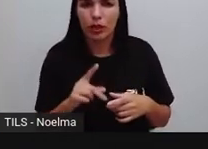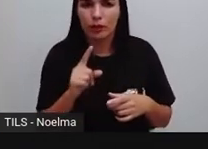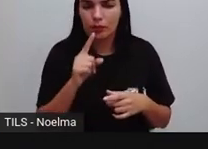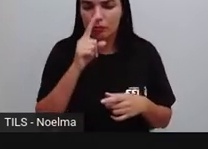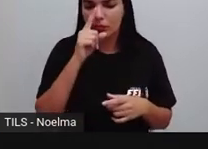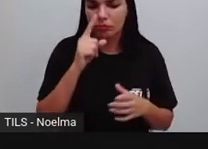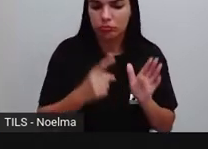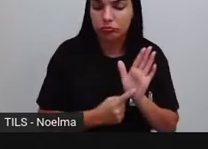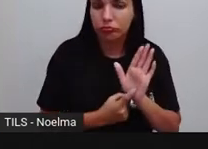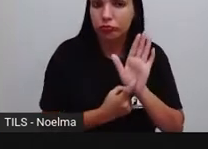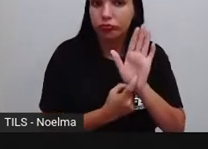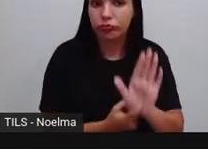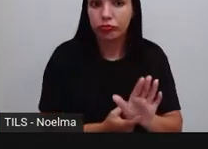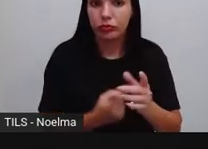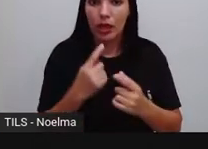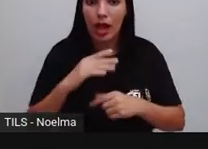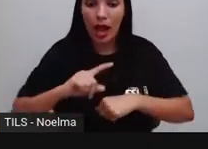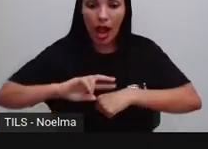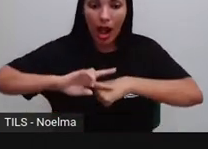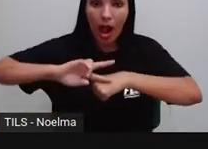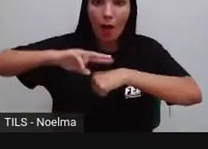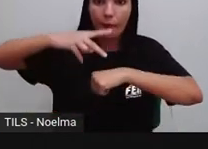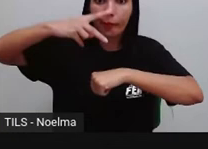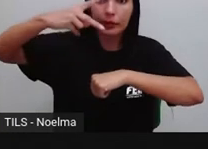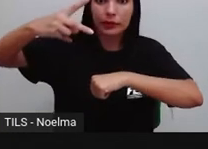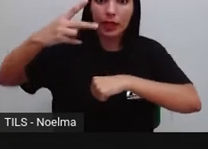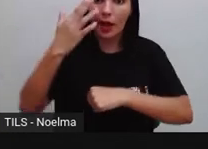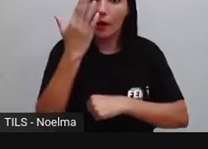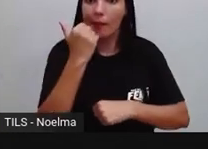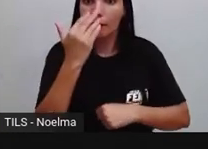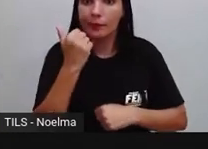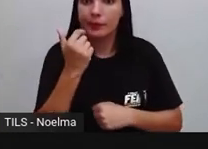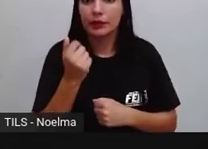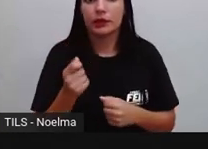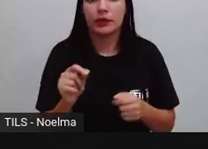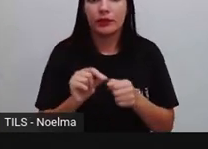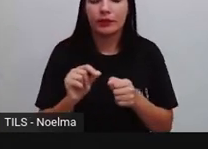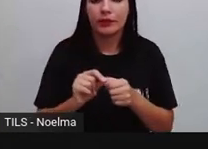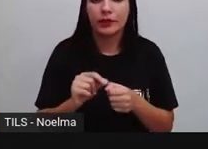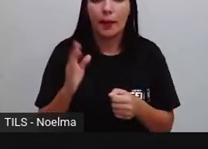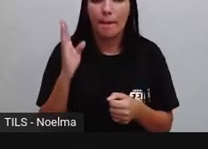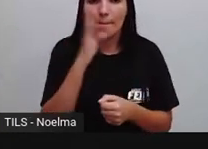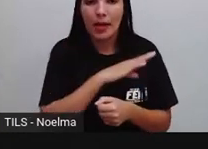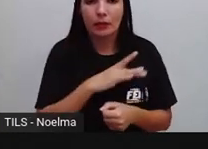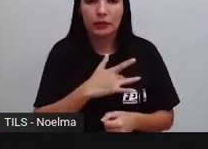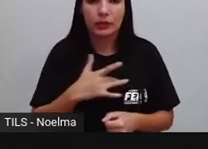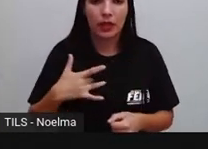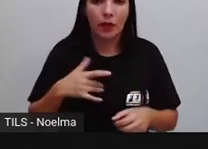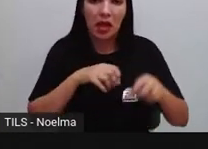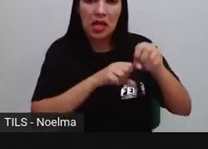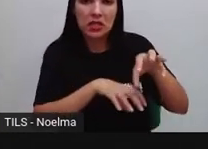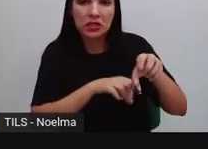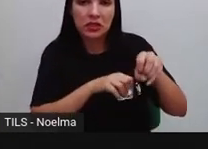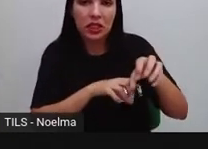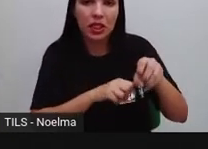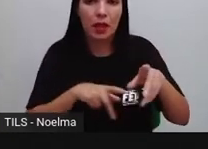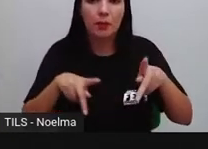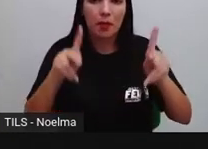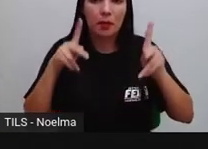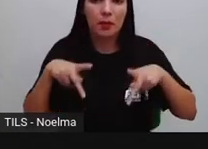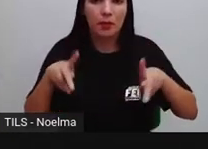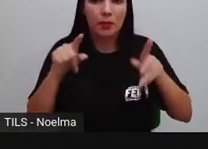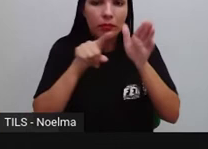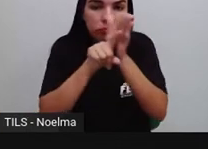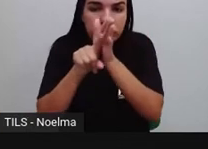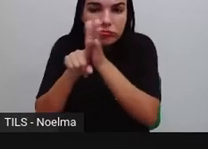eles indicam aumentar o preço dos alimentos que fazem mal à saúde e ensinar a população